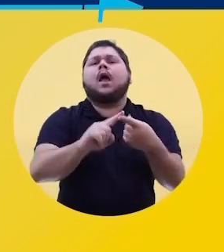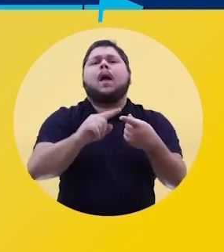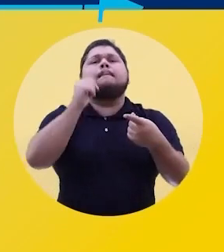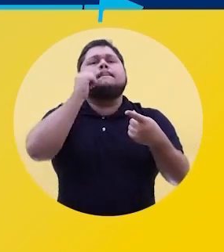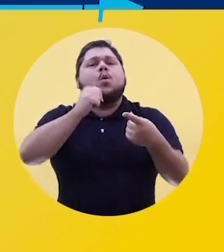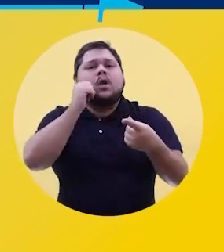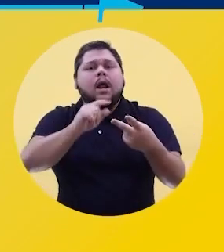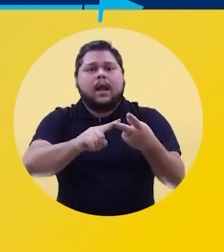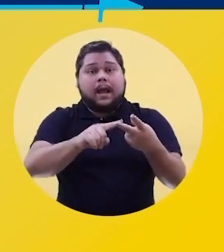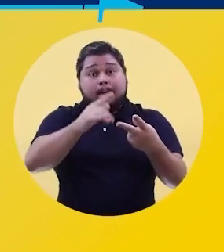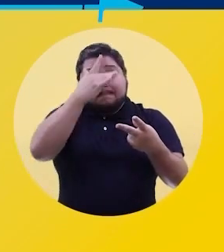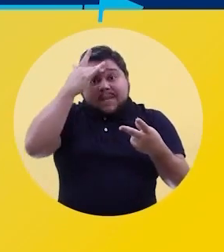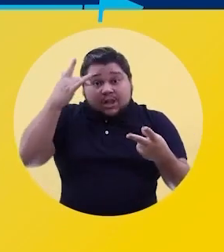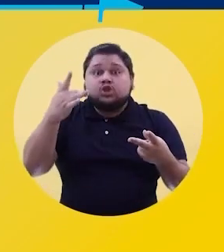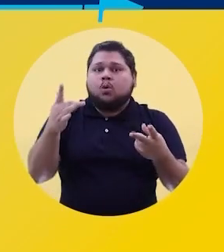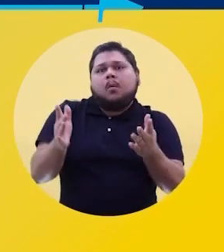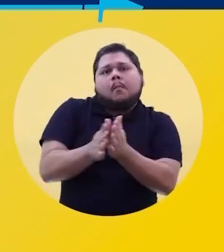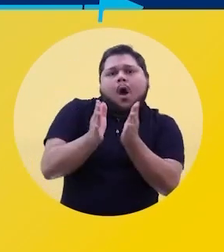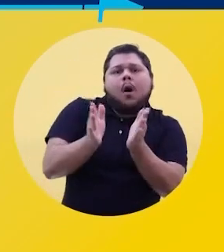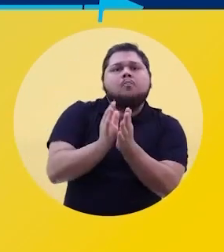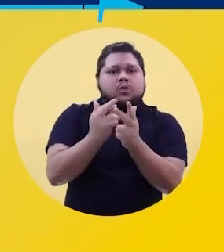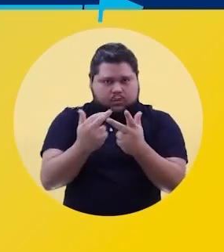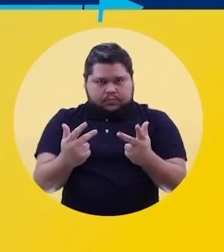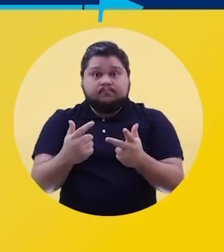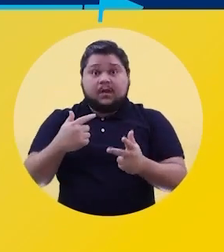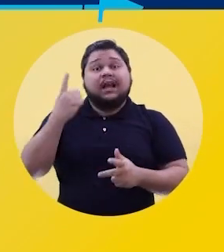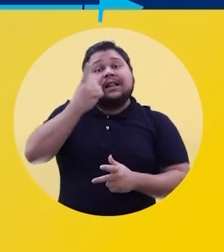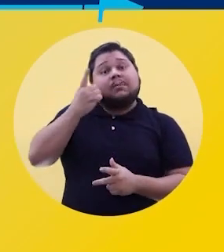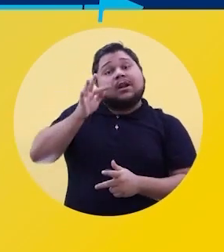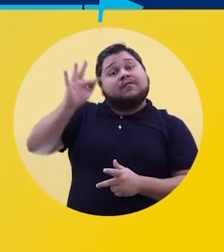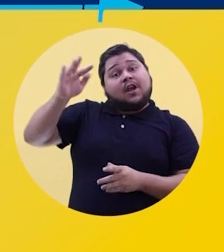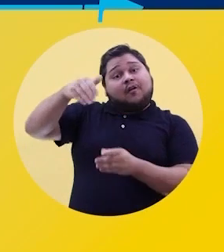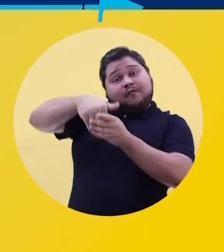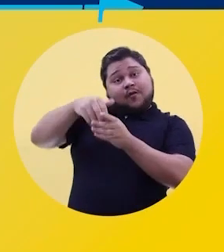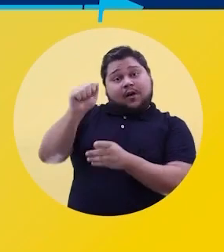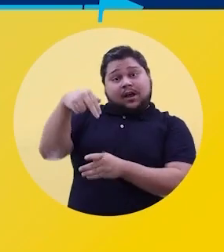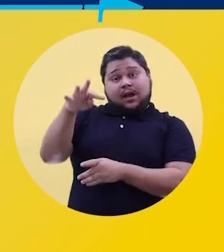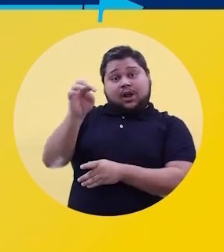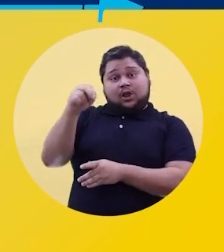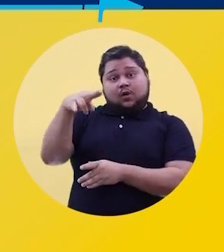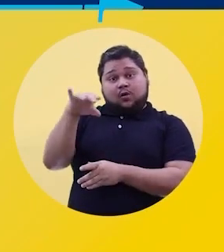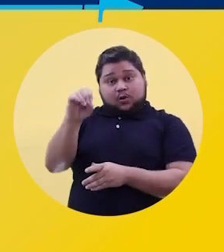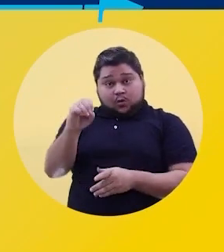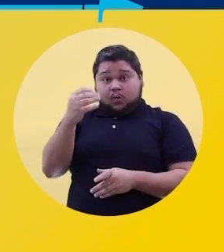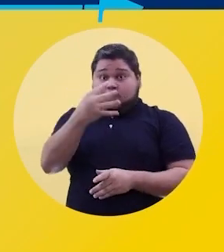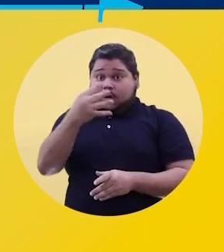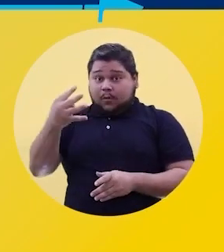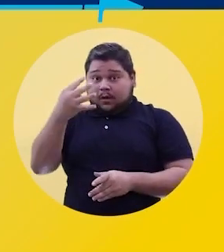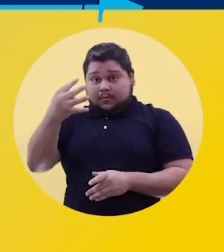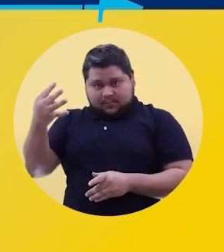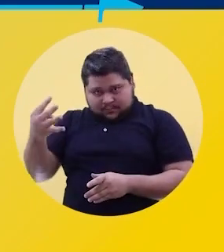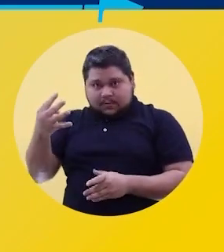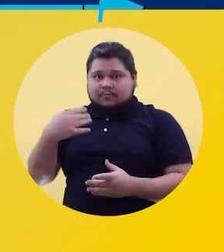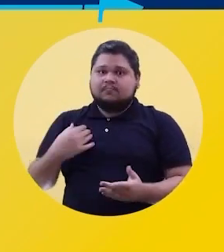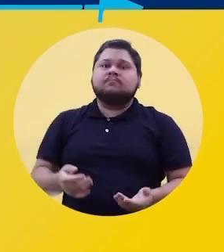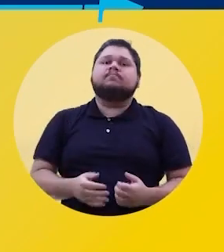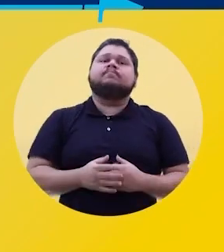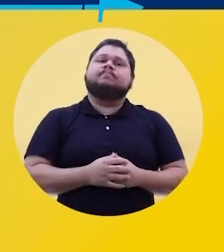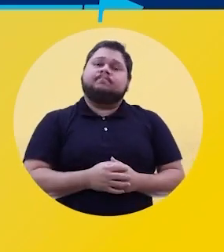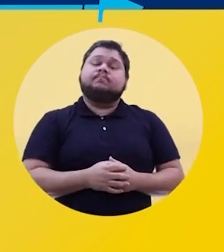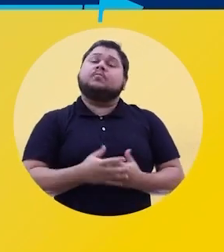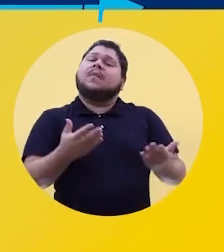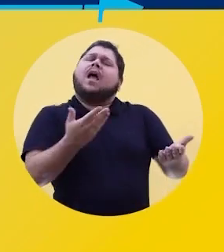jovens Atuando no foco das causas das mulheres E das pessoas em vulnerabilidade social Para deputado federal, vote Antônio